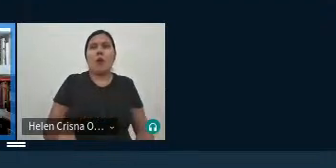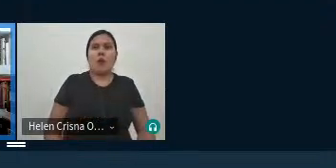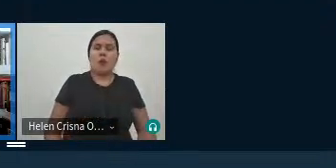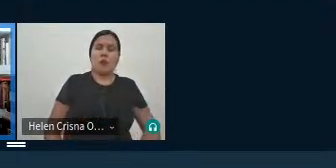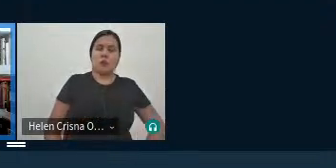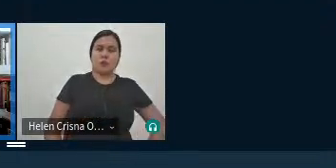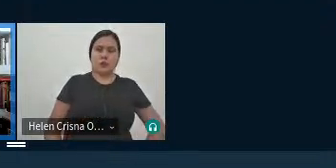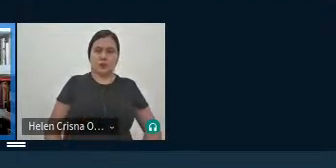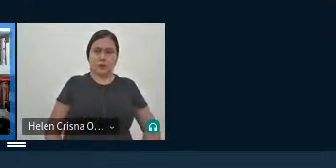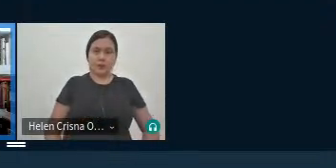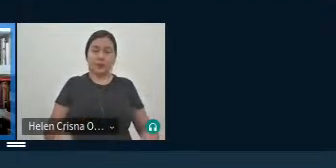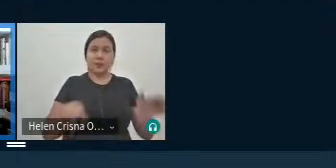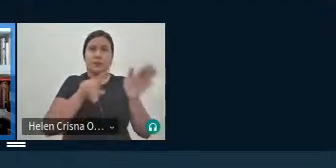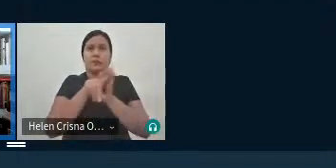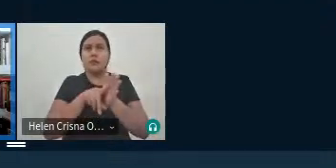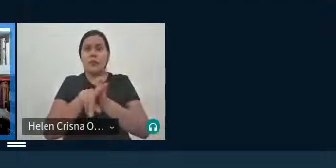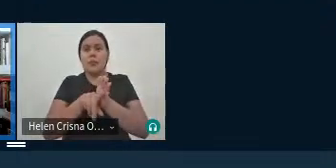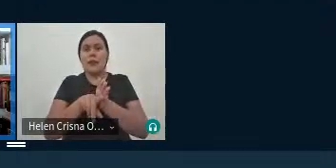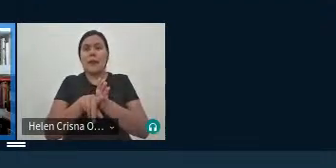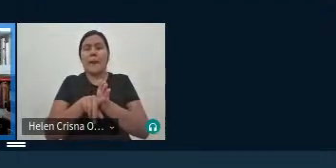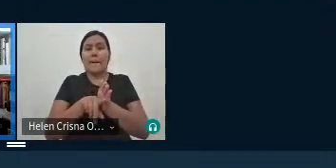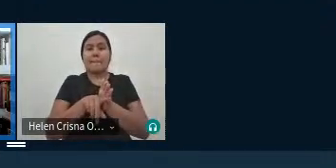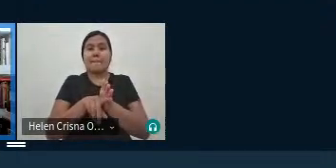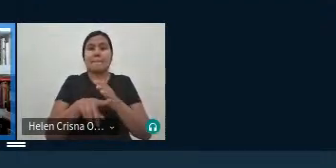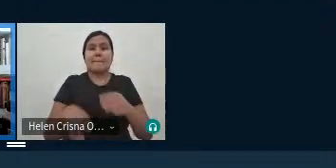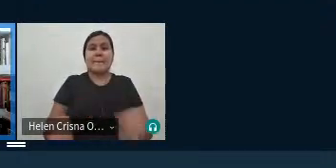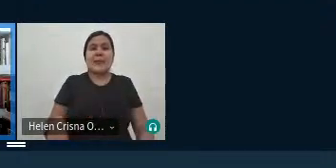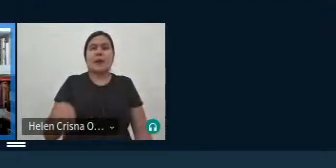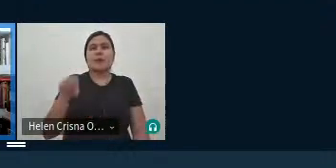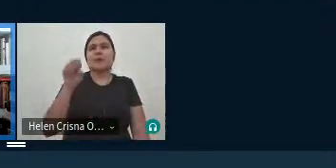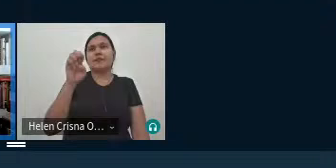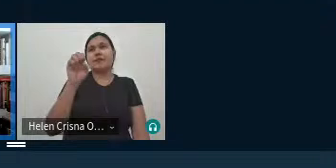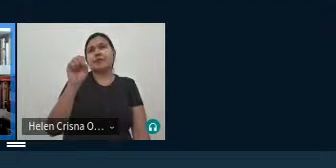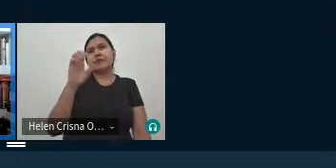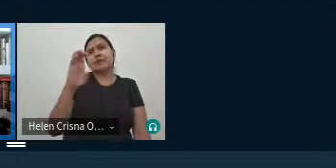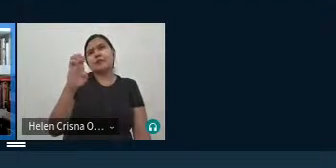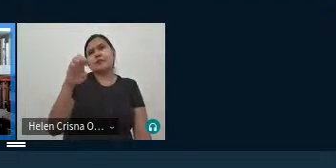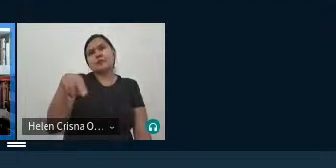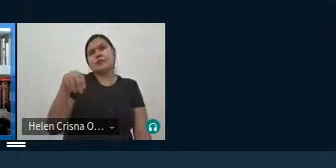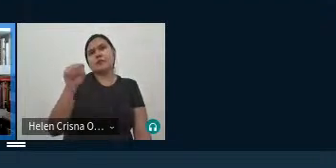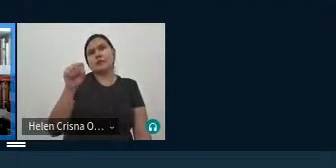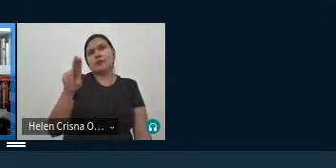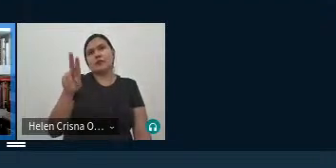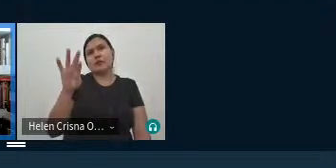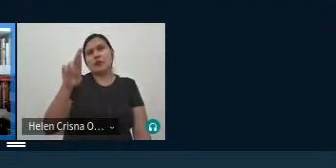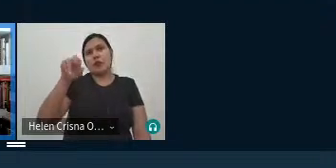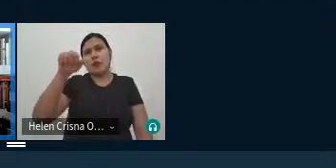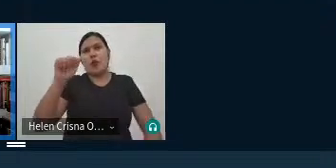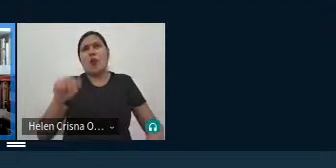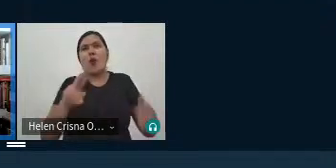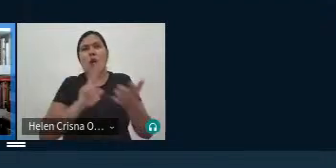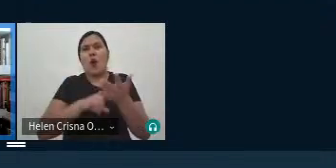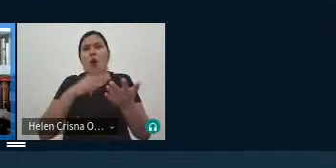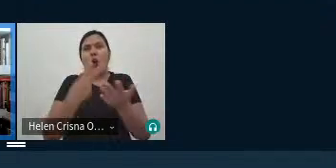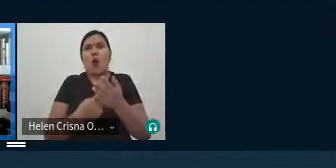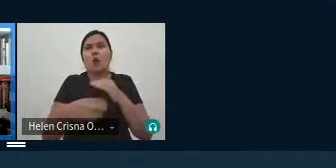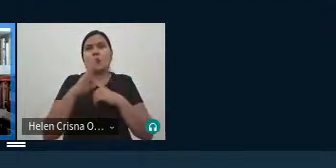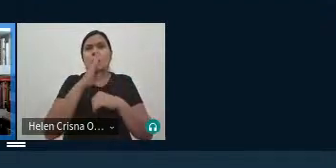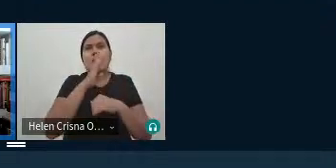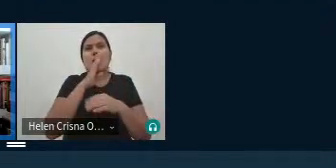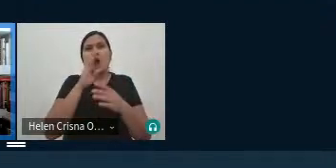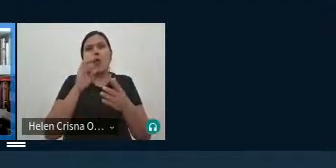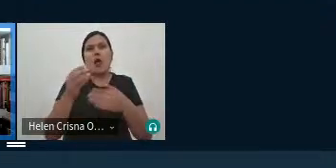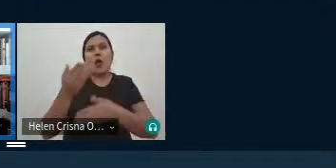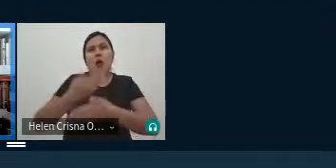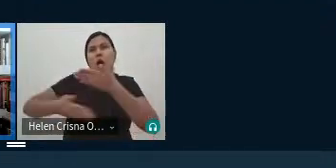ela as questões de de censura por exemplo censura por meio da tradução o silenciamento das contribuições